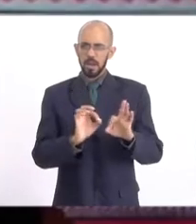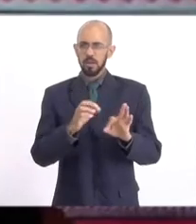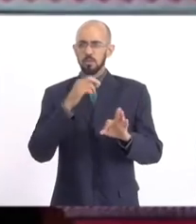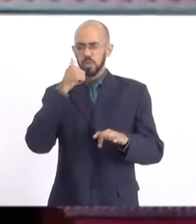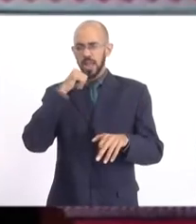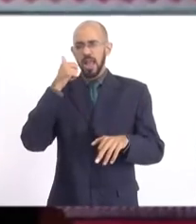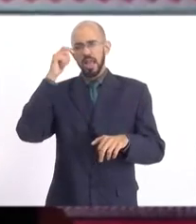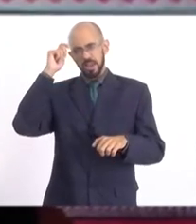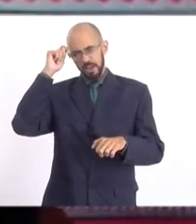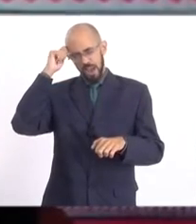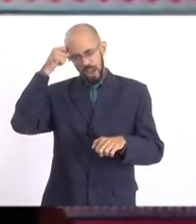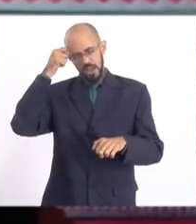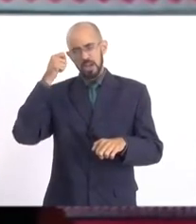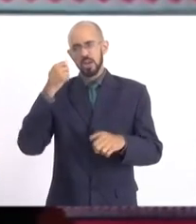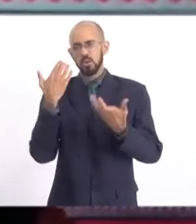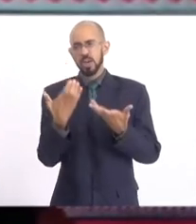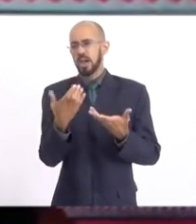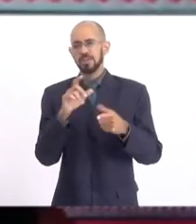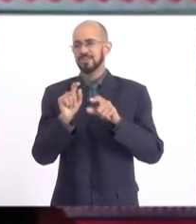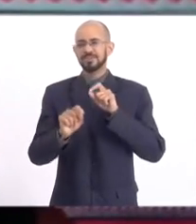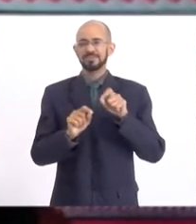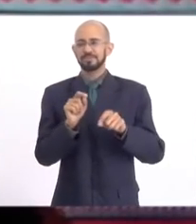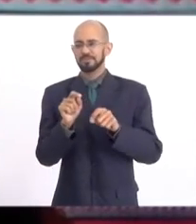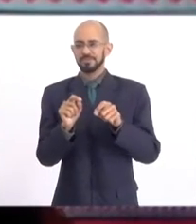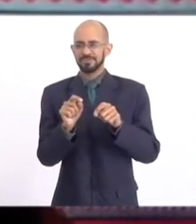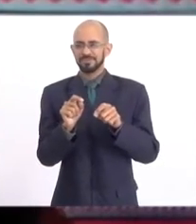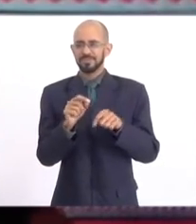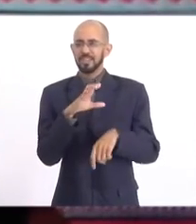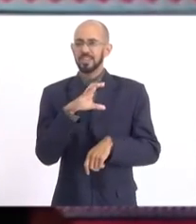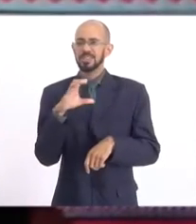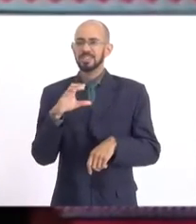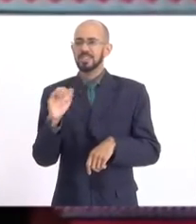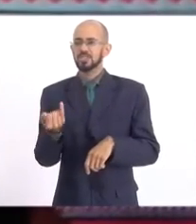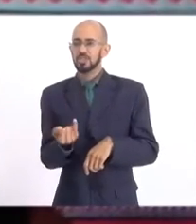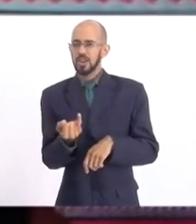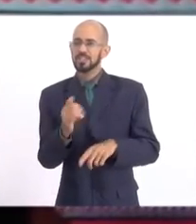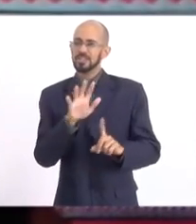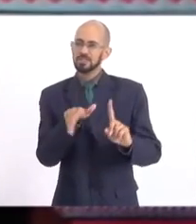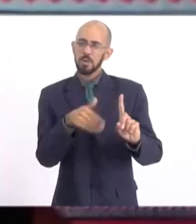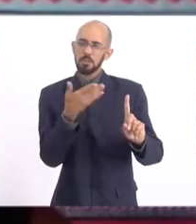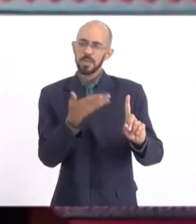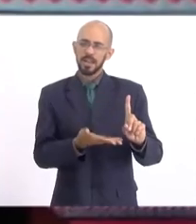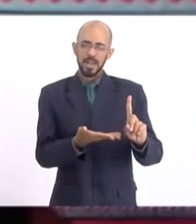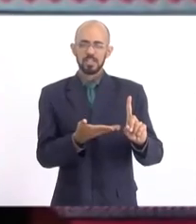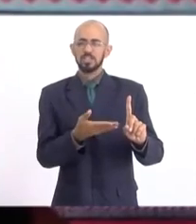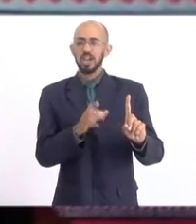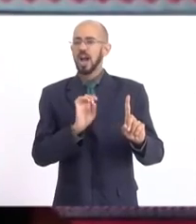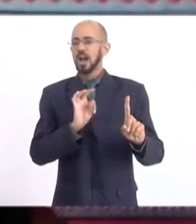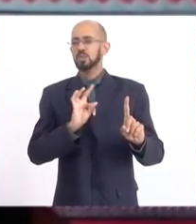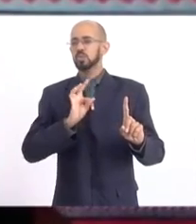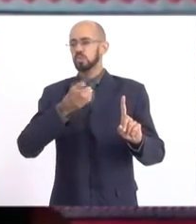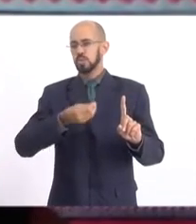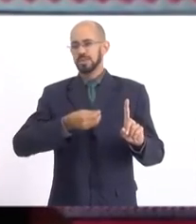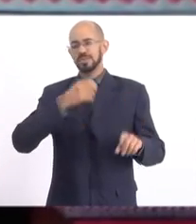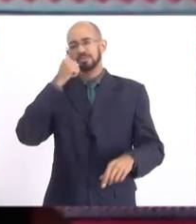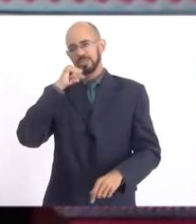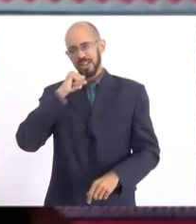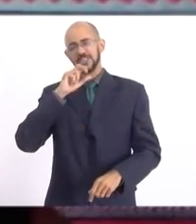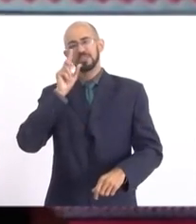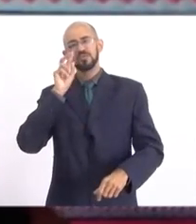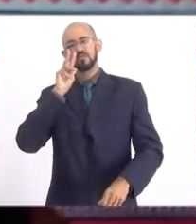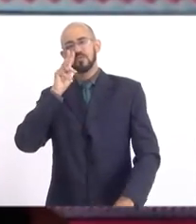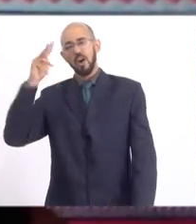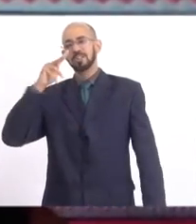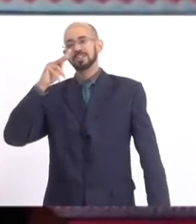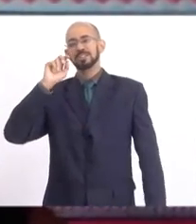negra, eu quero que a CCJ seja uma homenagem a todas as mulheres fortes negras desse país.